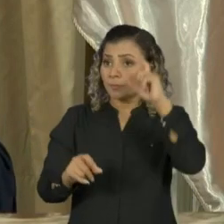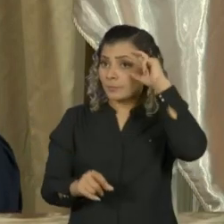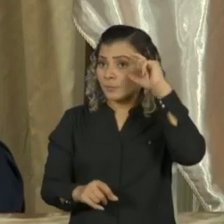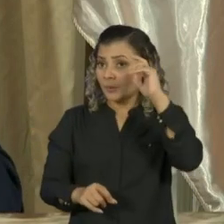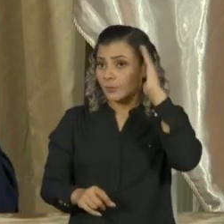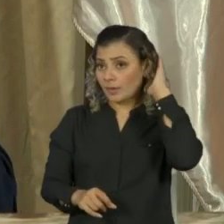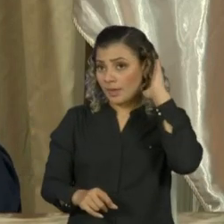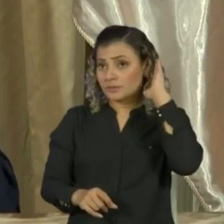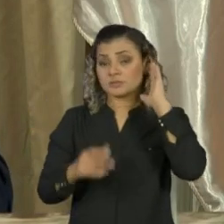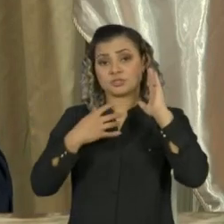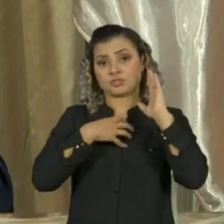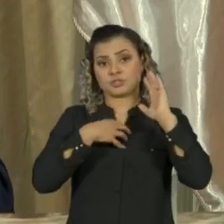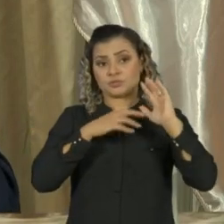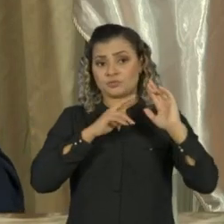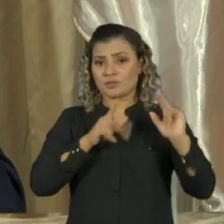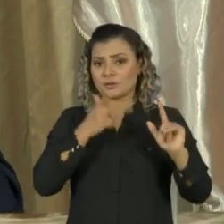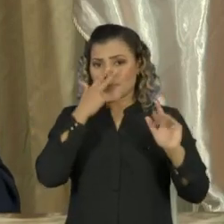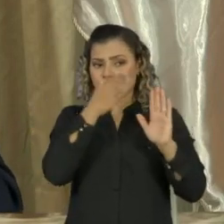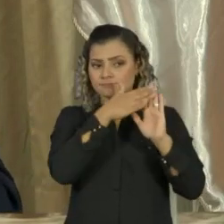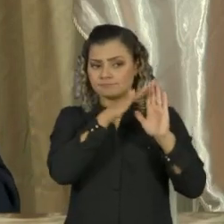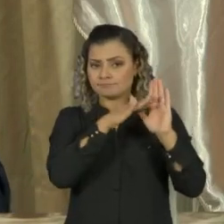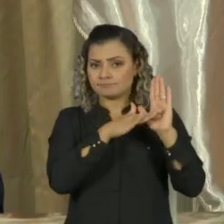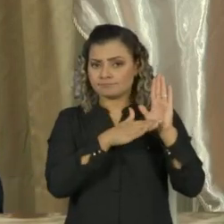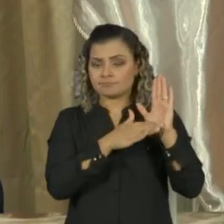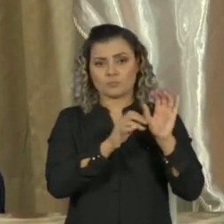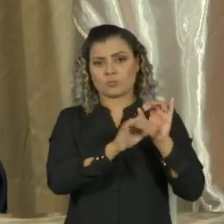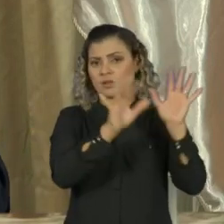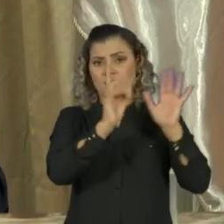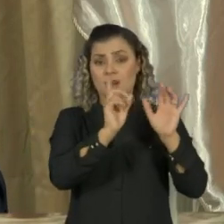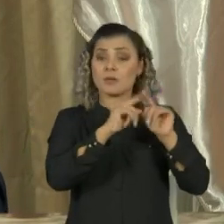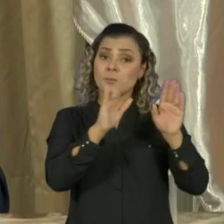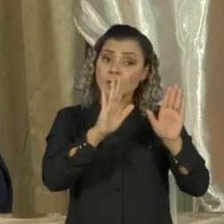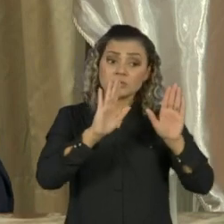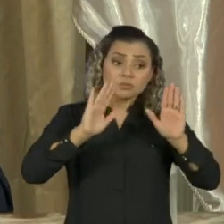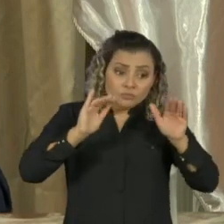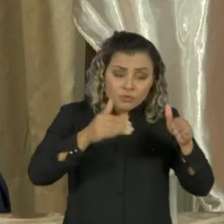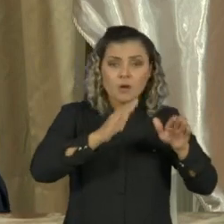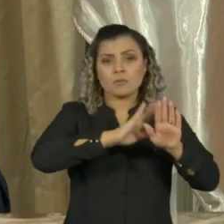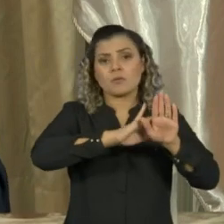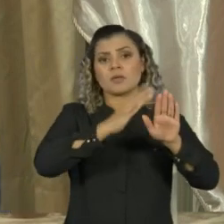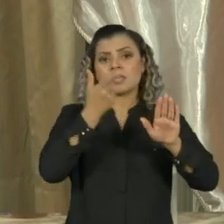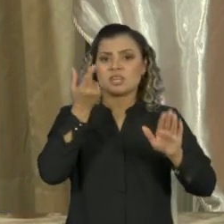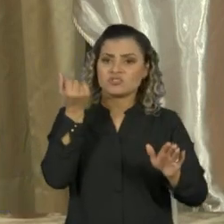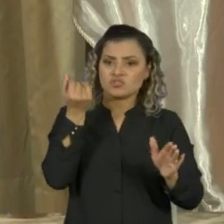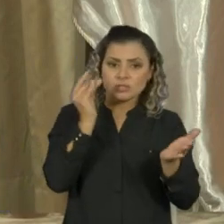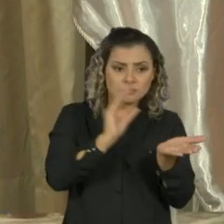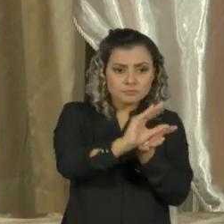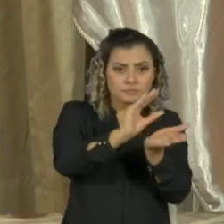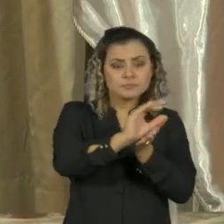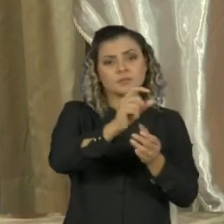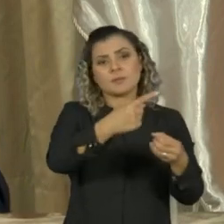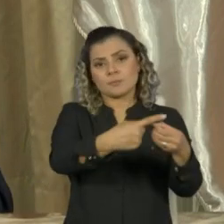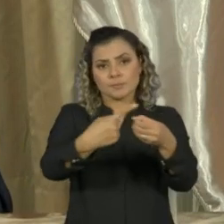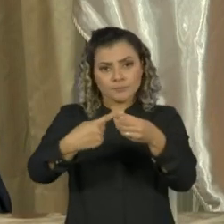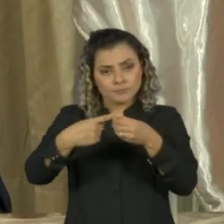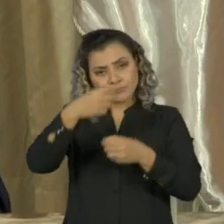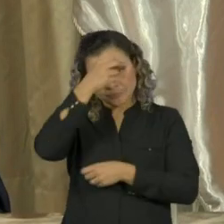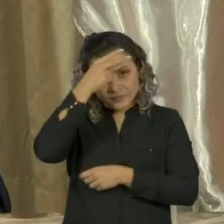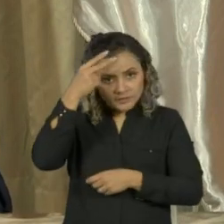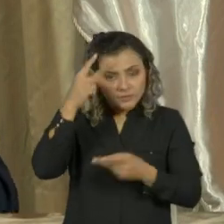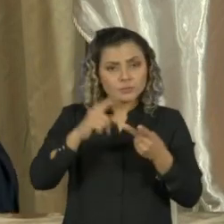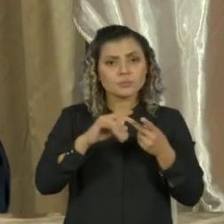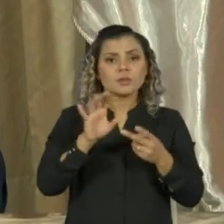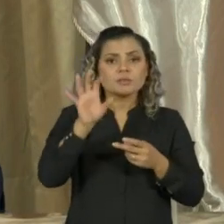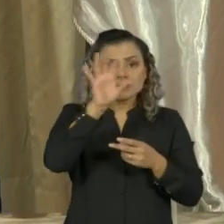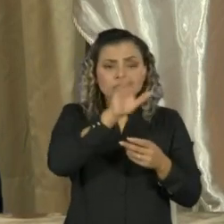que não era exatamente muito claro, mas ele dava a entender que colocaria dinheiro nos municípios, colocaria dinheiro nos